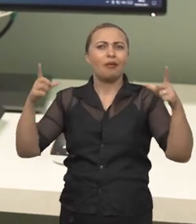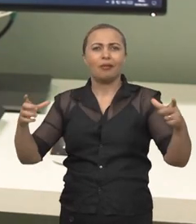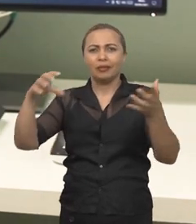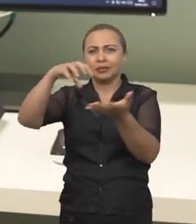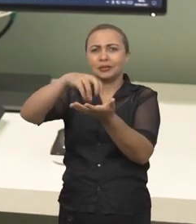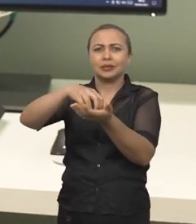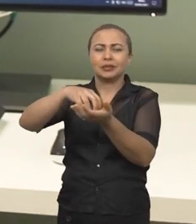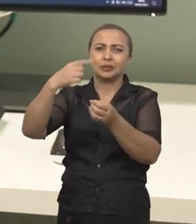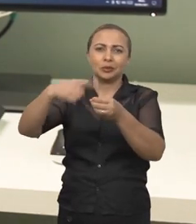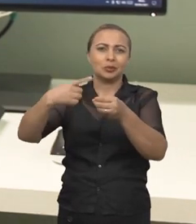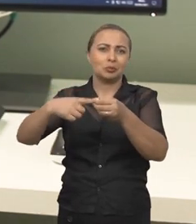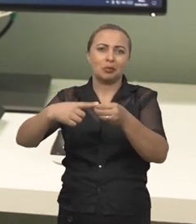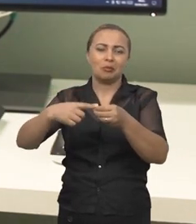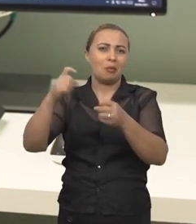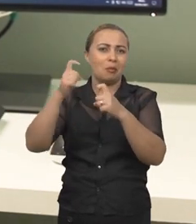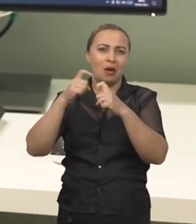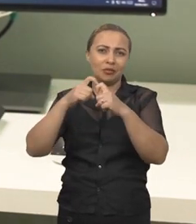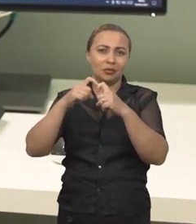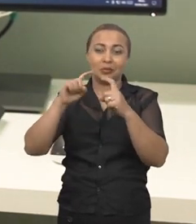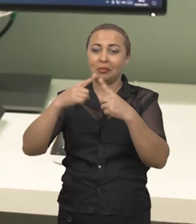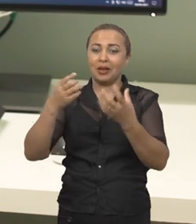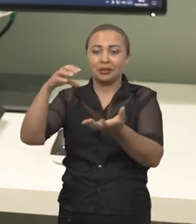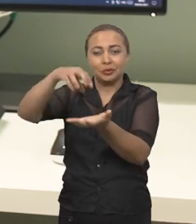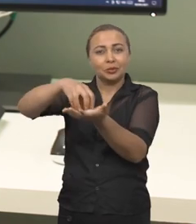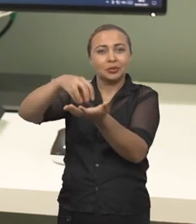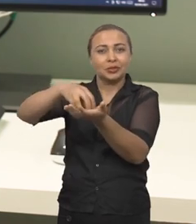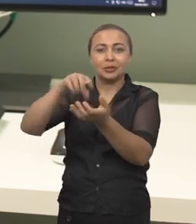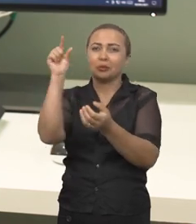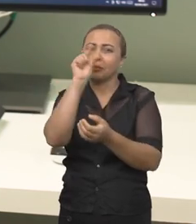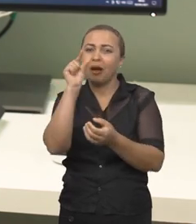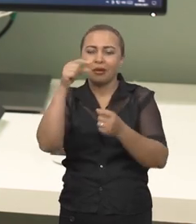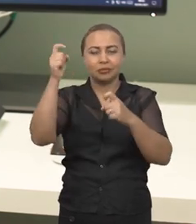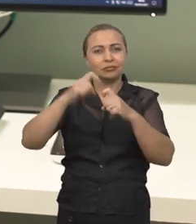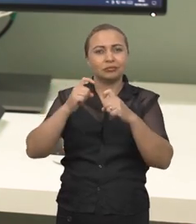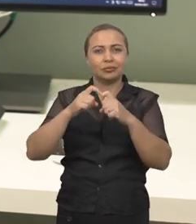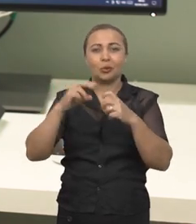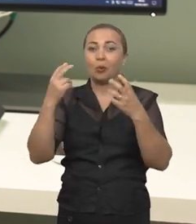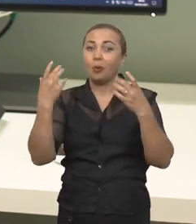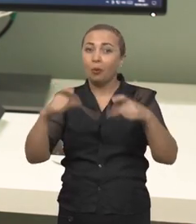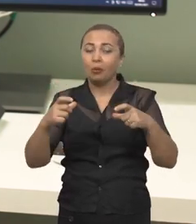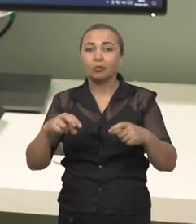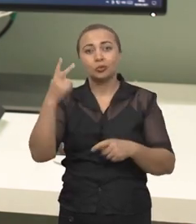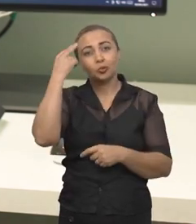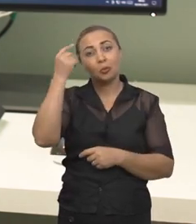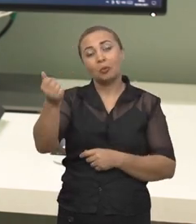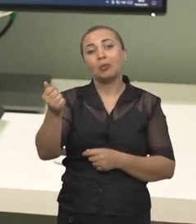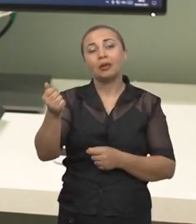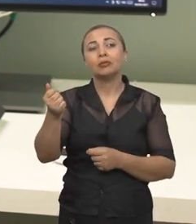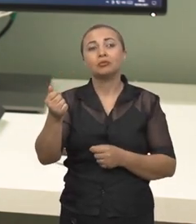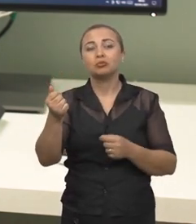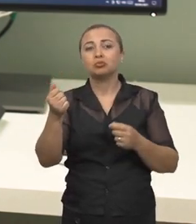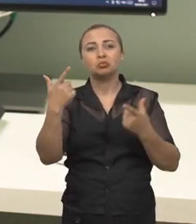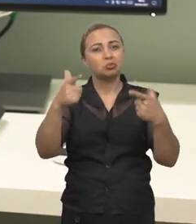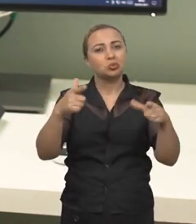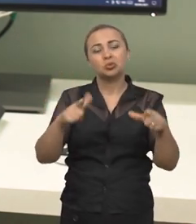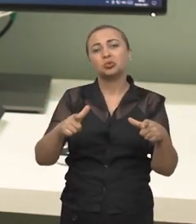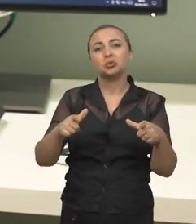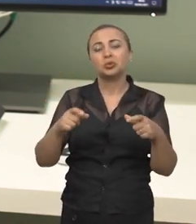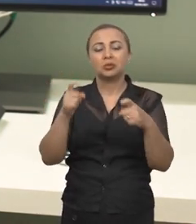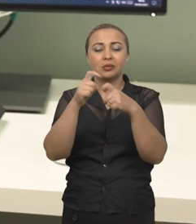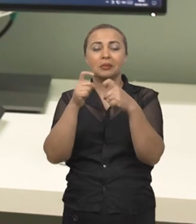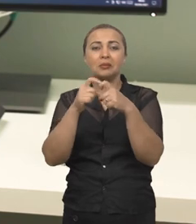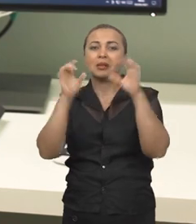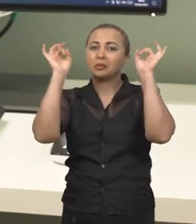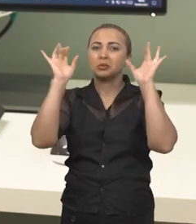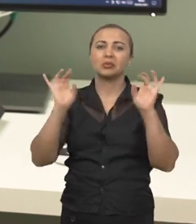médicos mas nos pequenos centros onde normalmente não há médicos